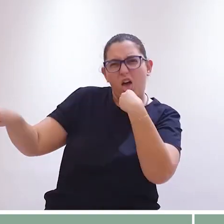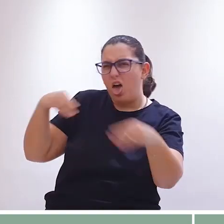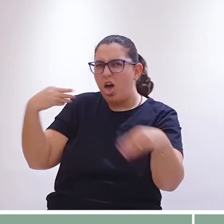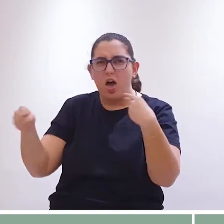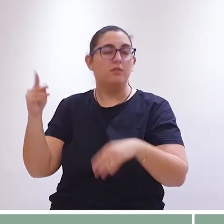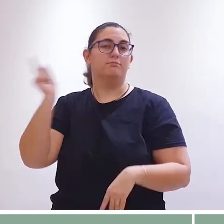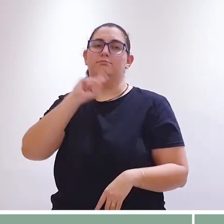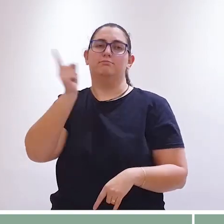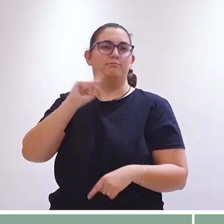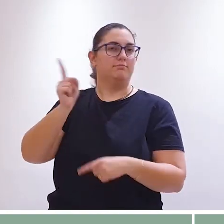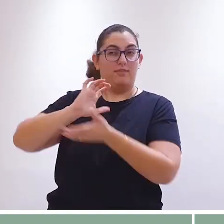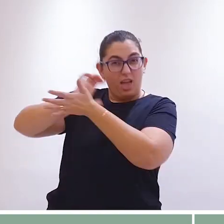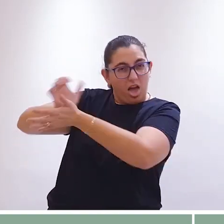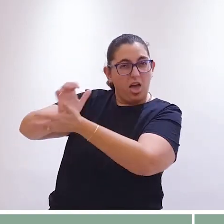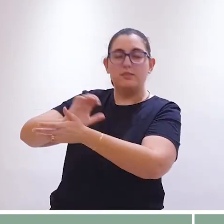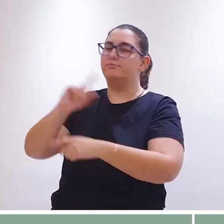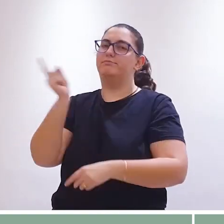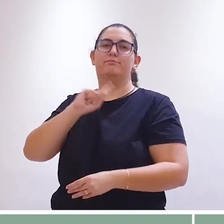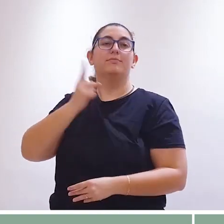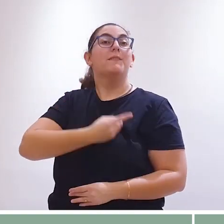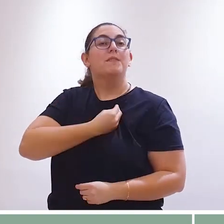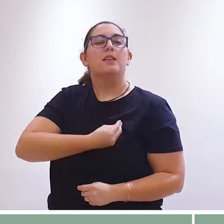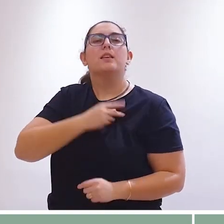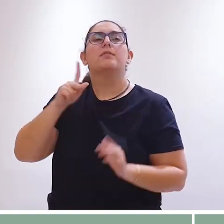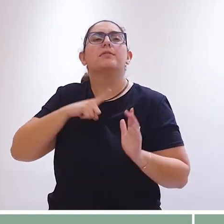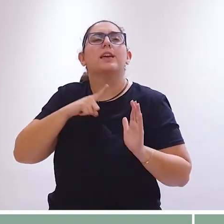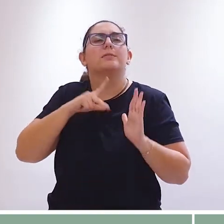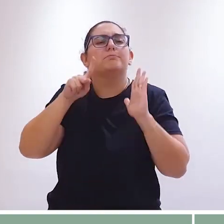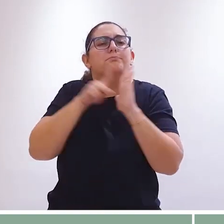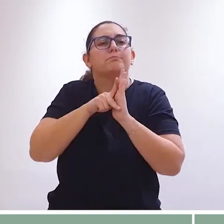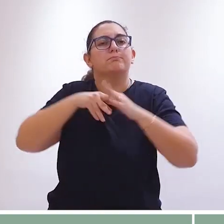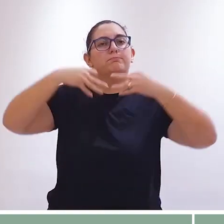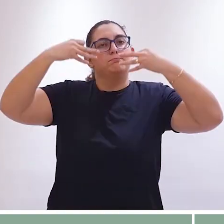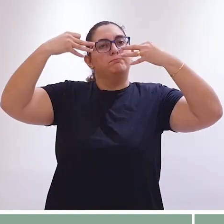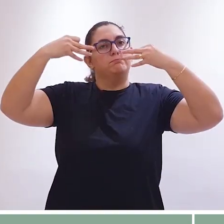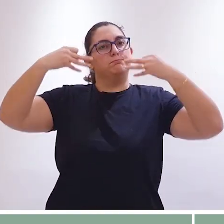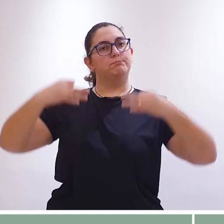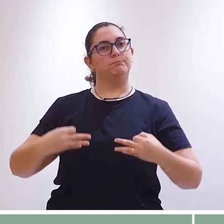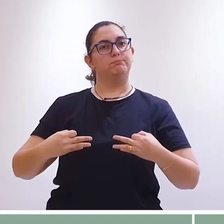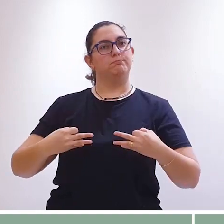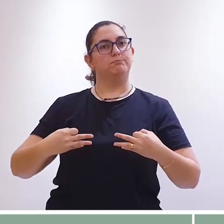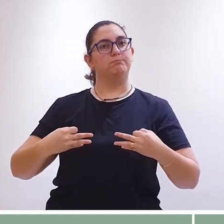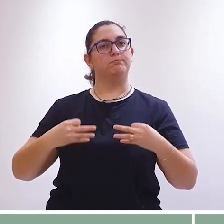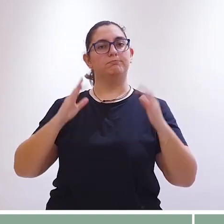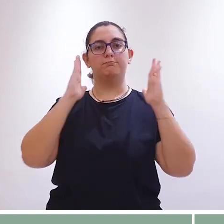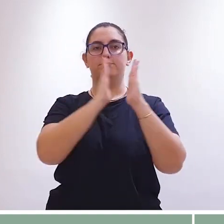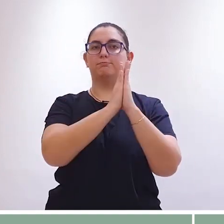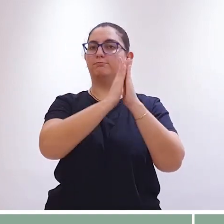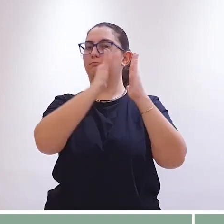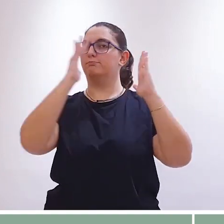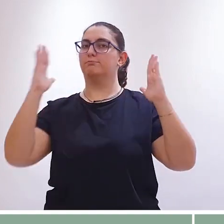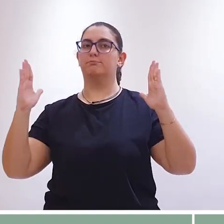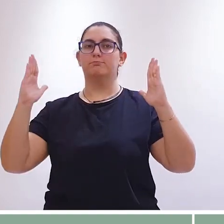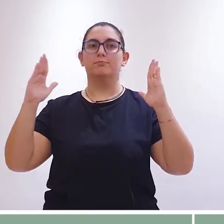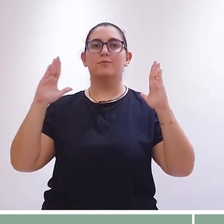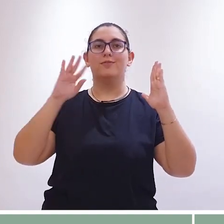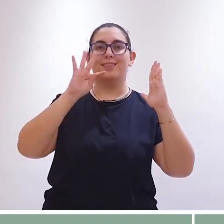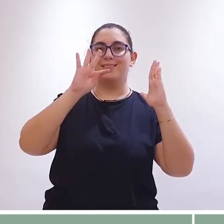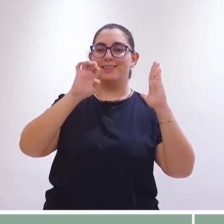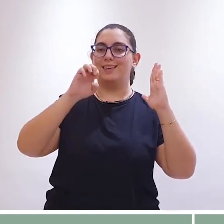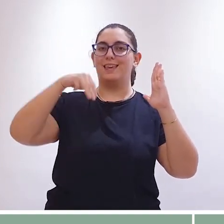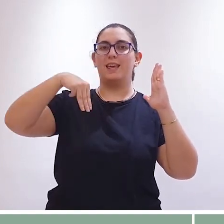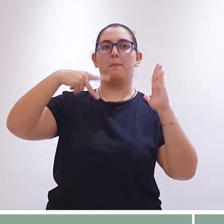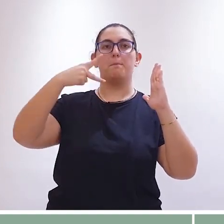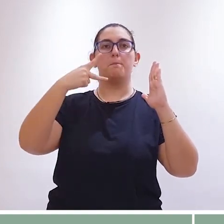descartável, nenhuma vida é para ser pisada. A nossa vida tem essa dignidade de ser templo, o lugar